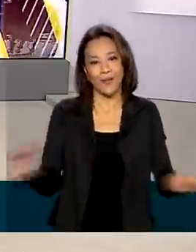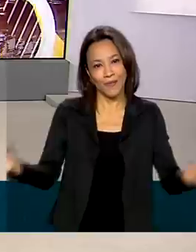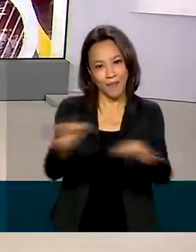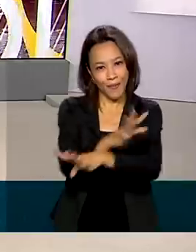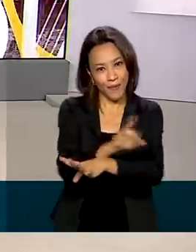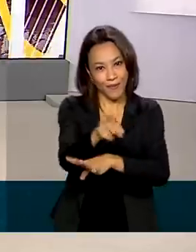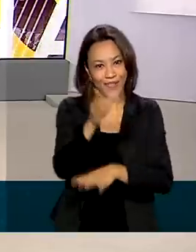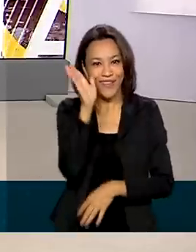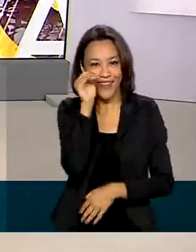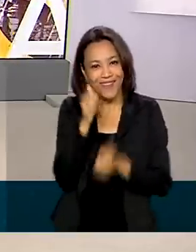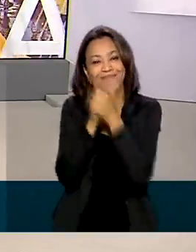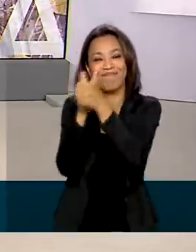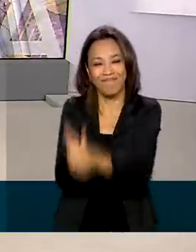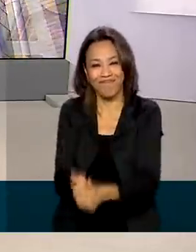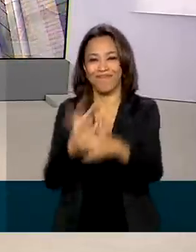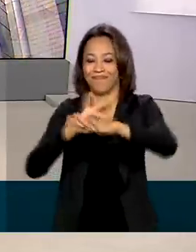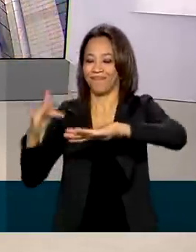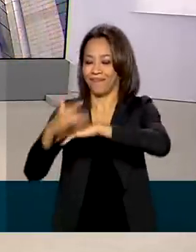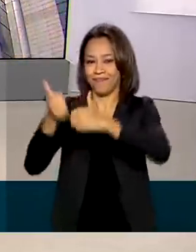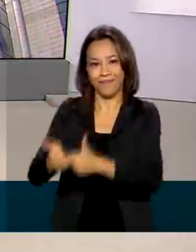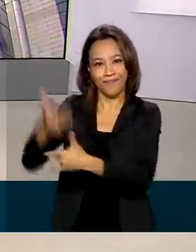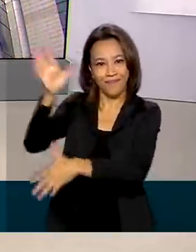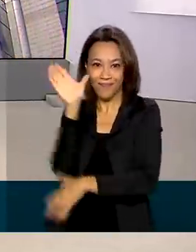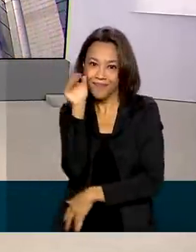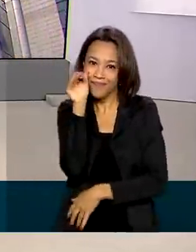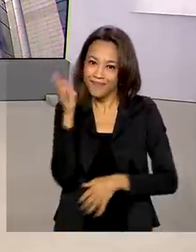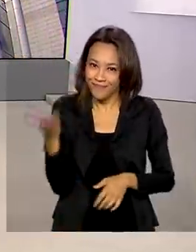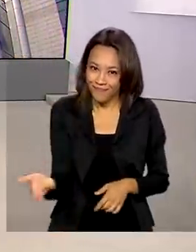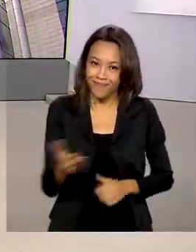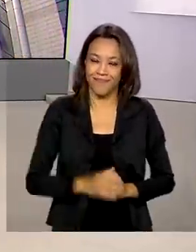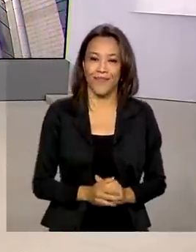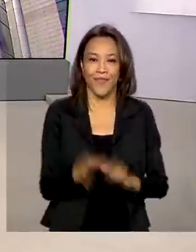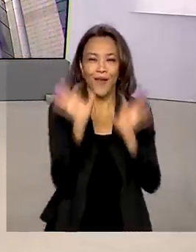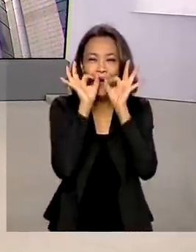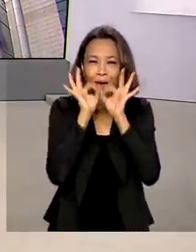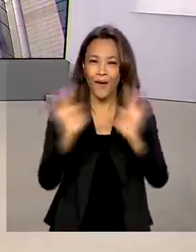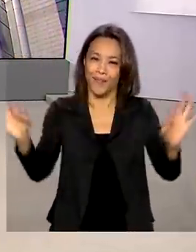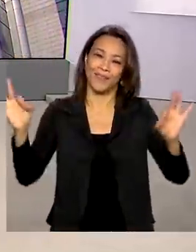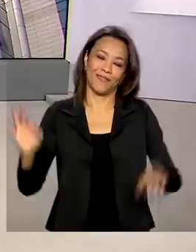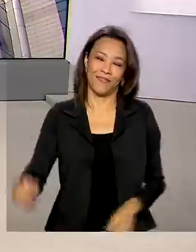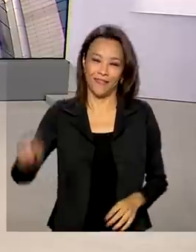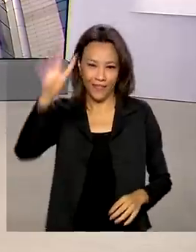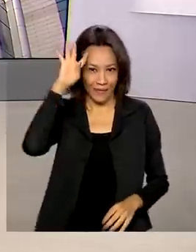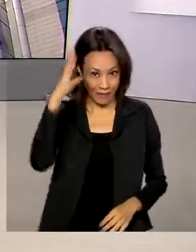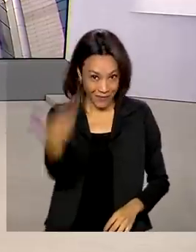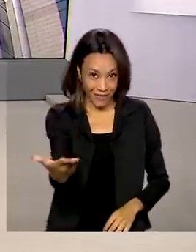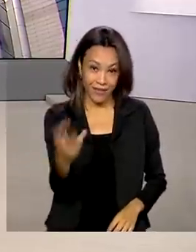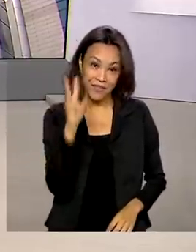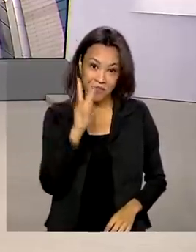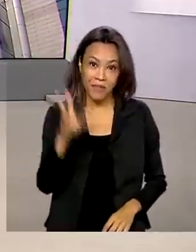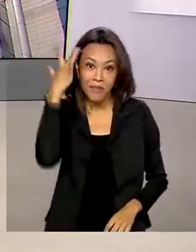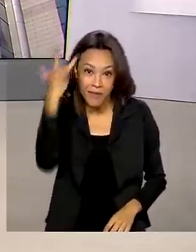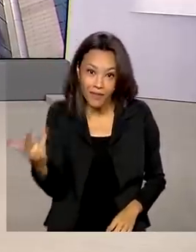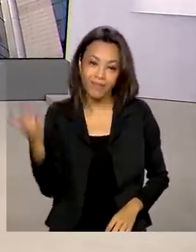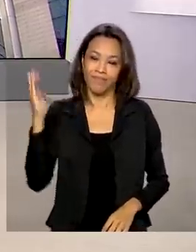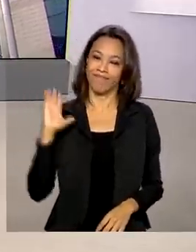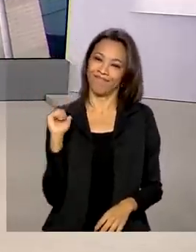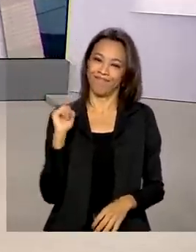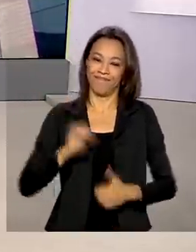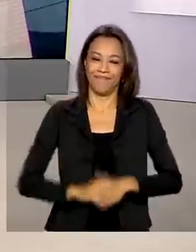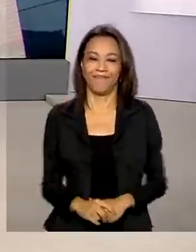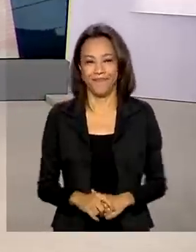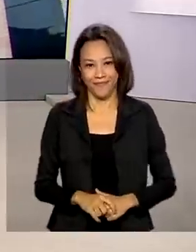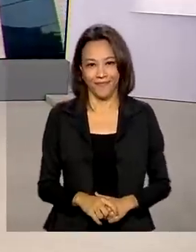aqui. Nos acompanhe também pelas nossas redes sociais. Uma ótima quarta-feira para você e nos vemos amanhã. Até lá!